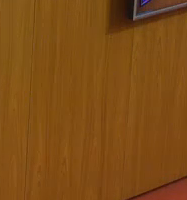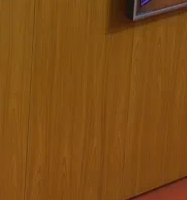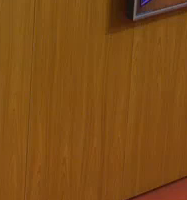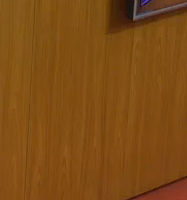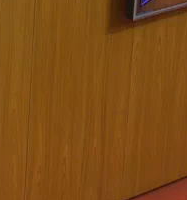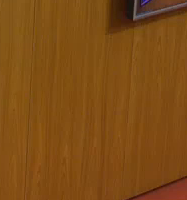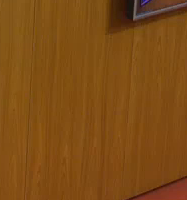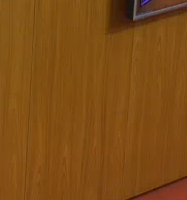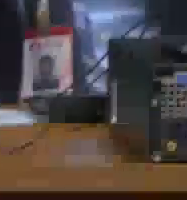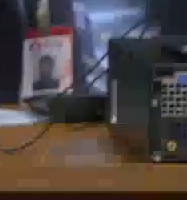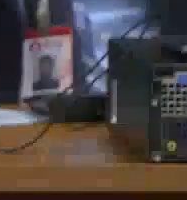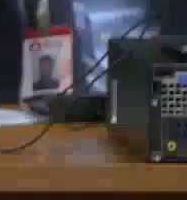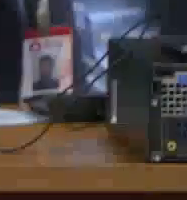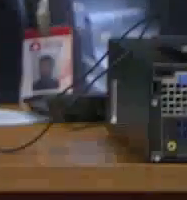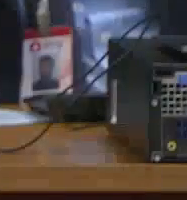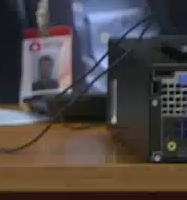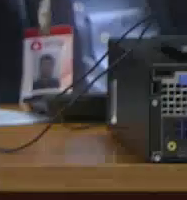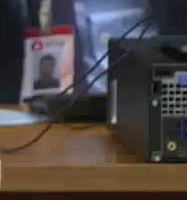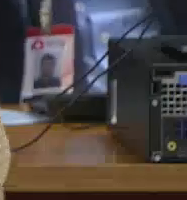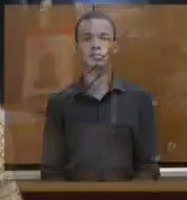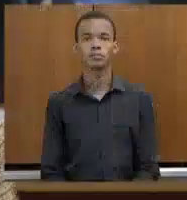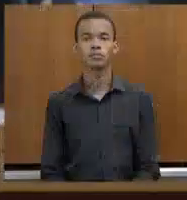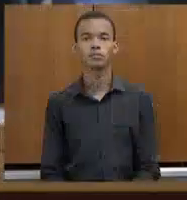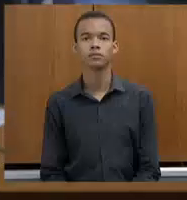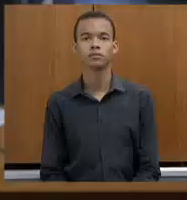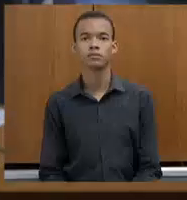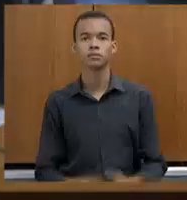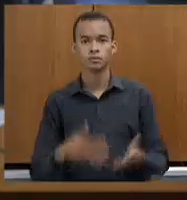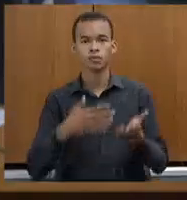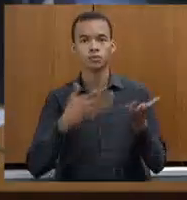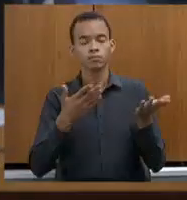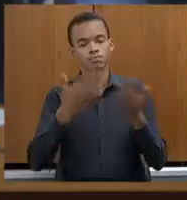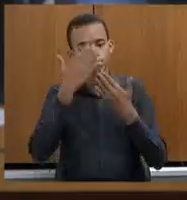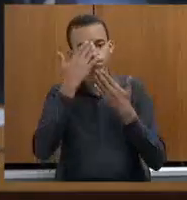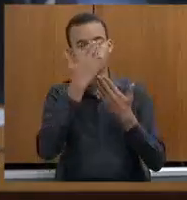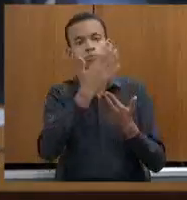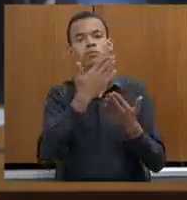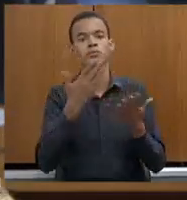primeira parte ouvindo o secretário